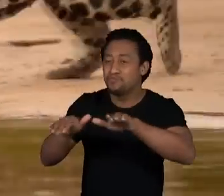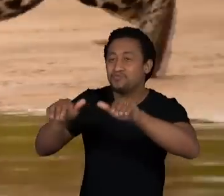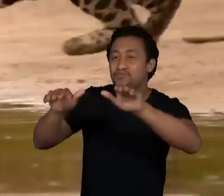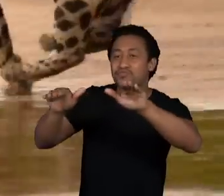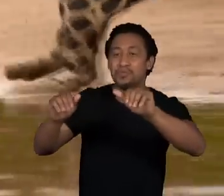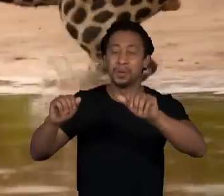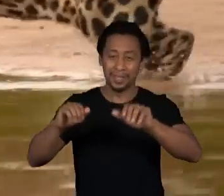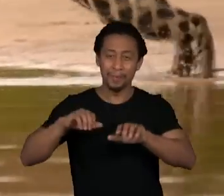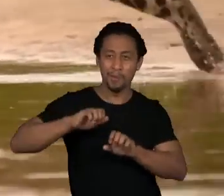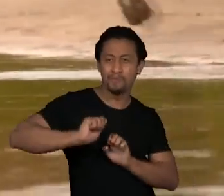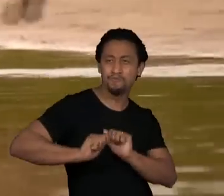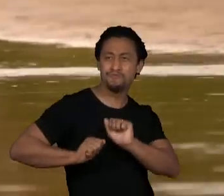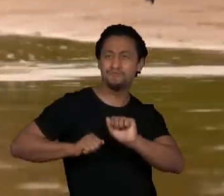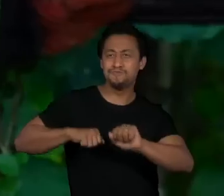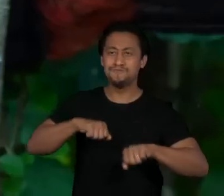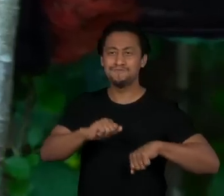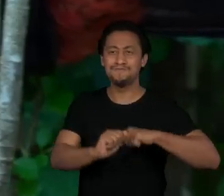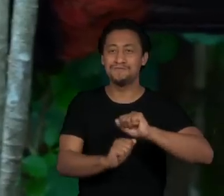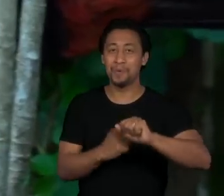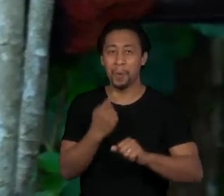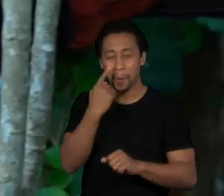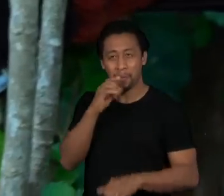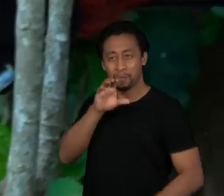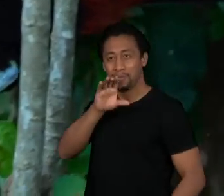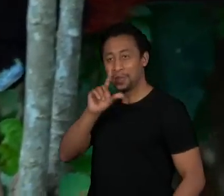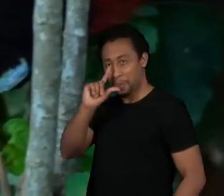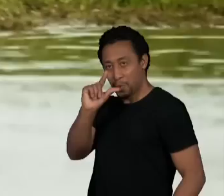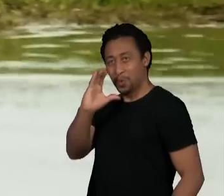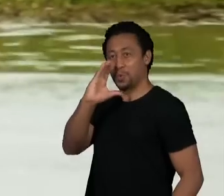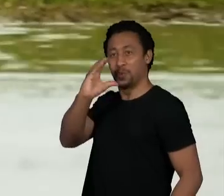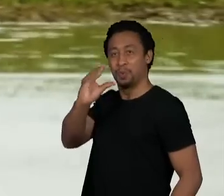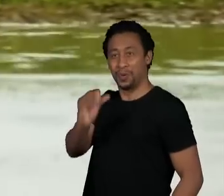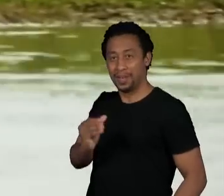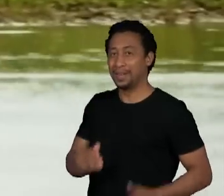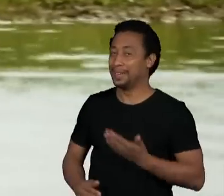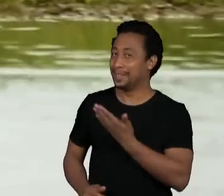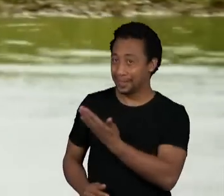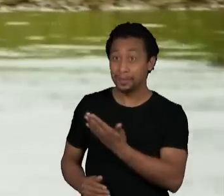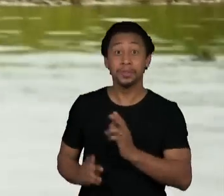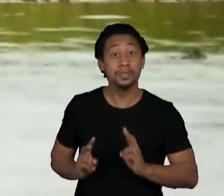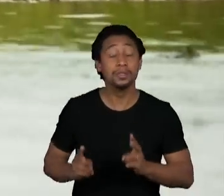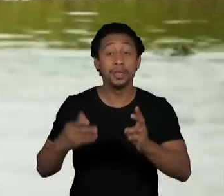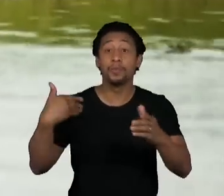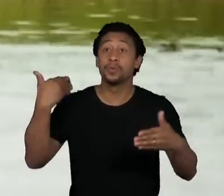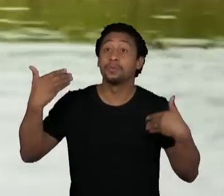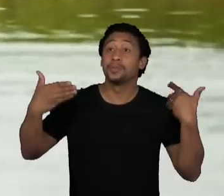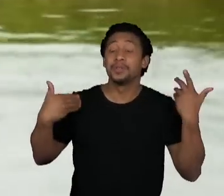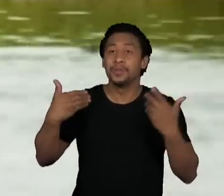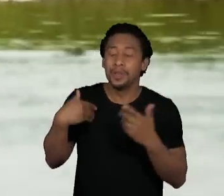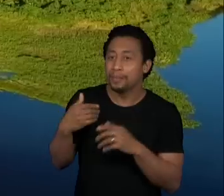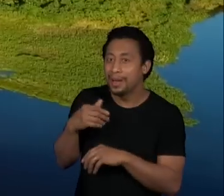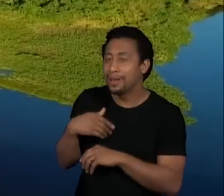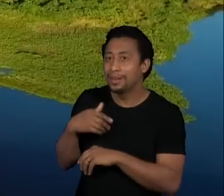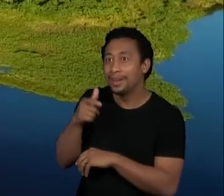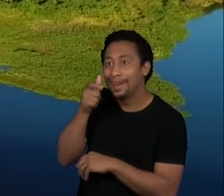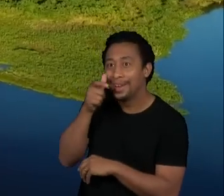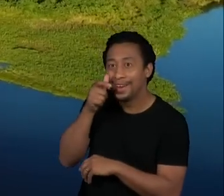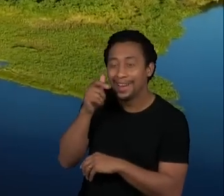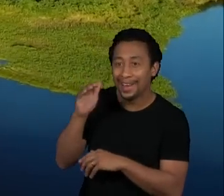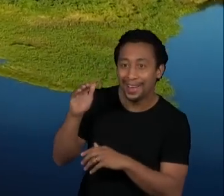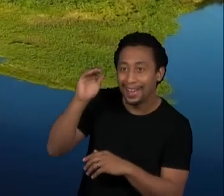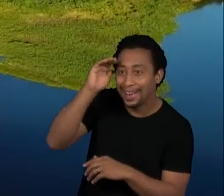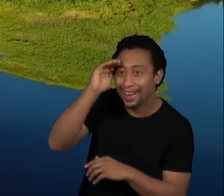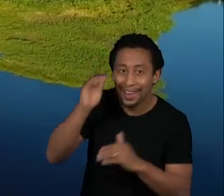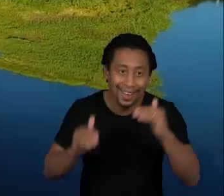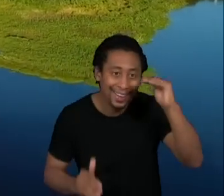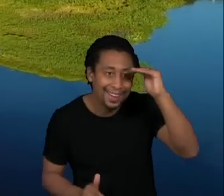manifesta sim e o Pantanal sempre foi referência no turismo de observação de animais. Na planície,